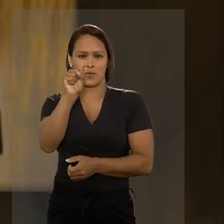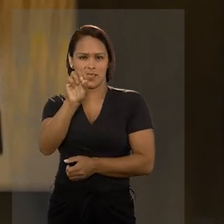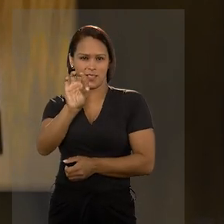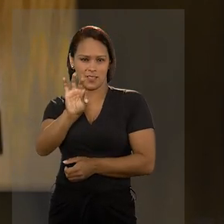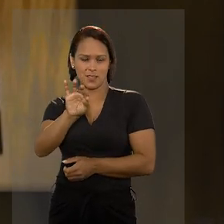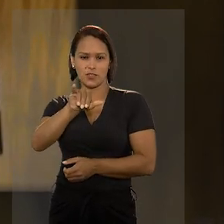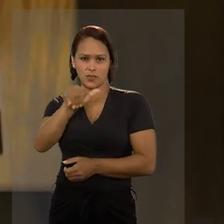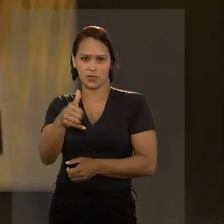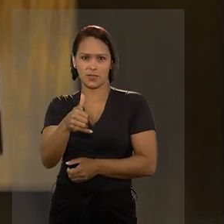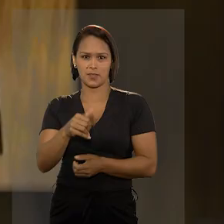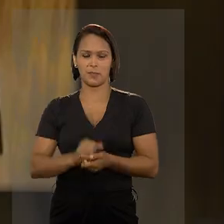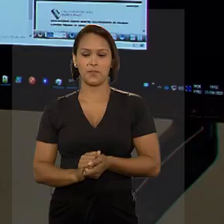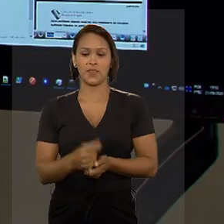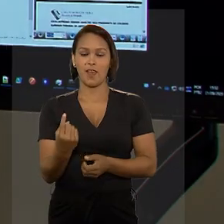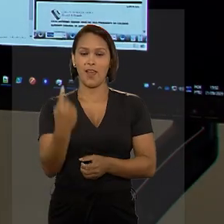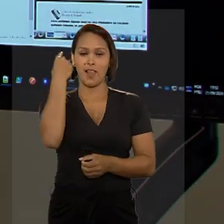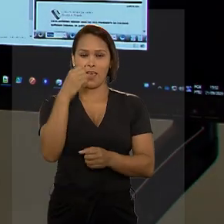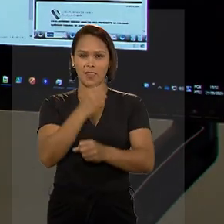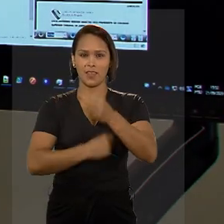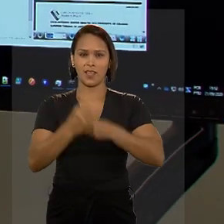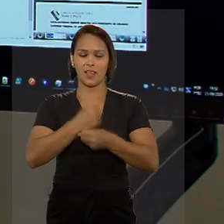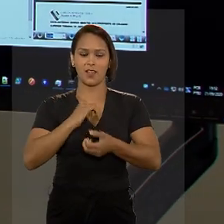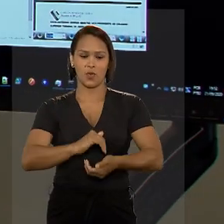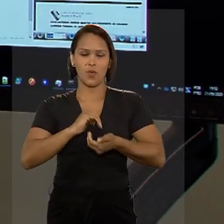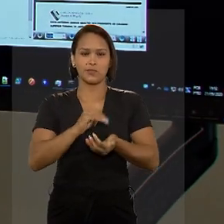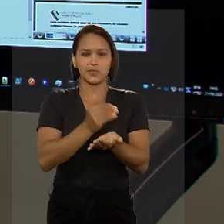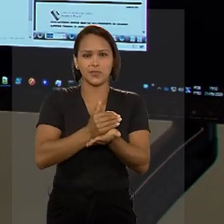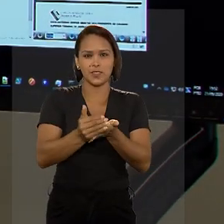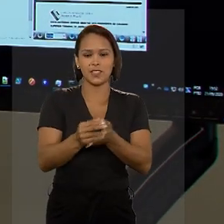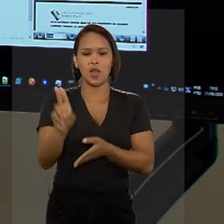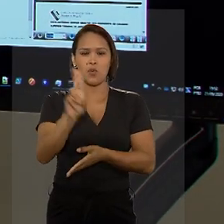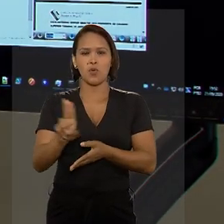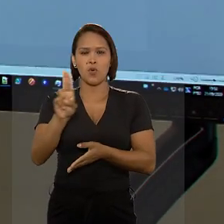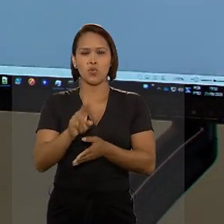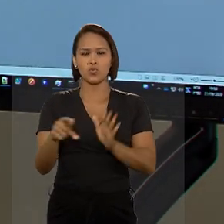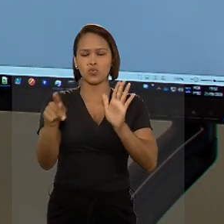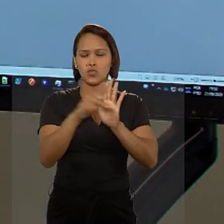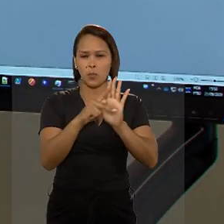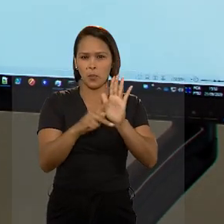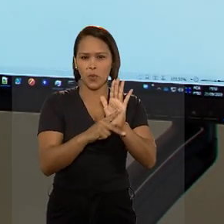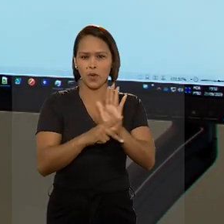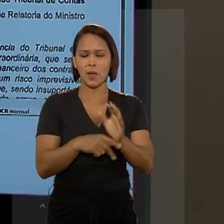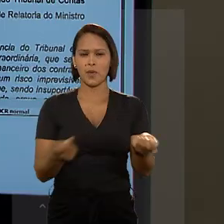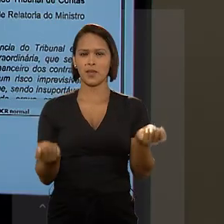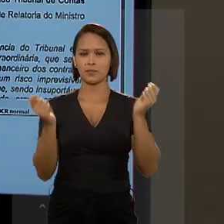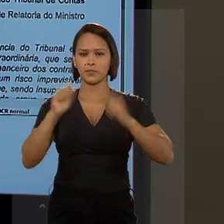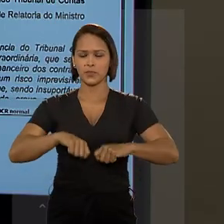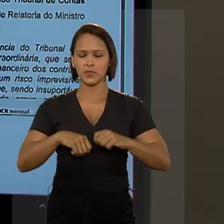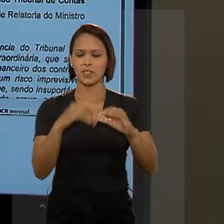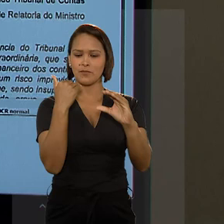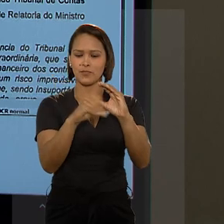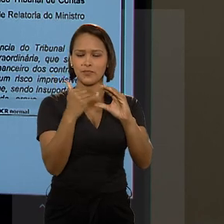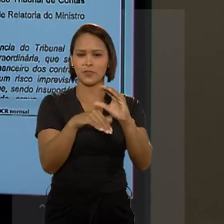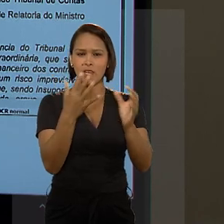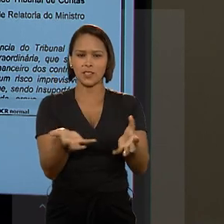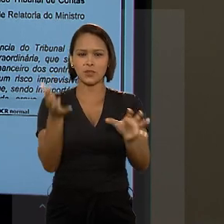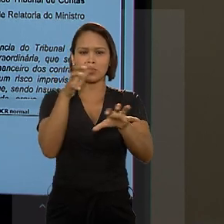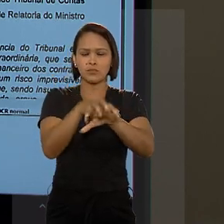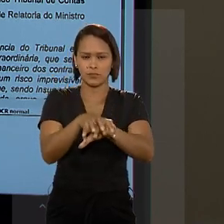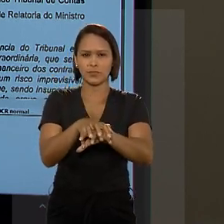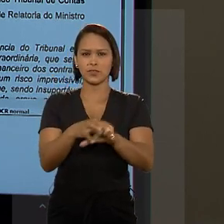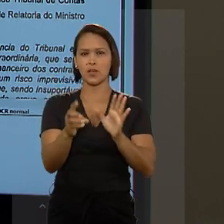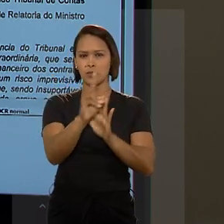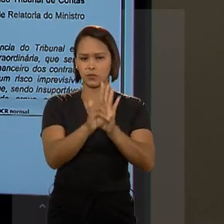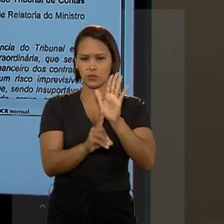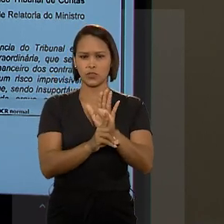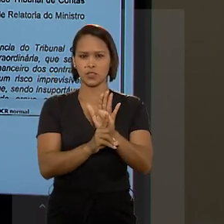Superior Tribunal de Justiça. Na época, a Corte iniciava o uso de uma ferramenta que possibilita ainda mais a inclusão